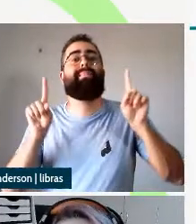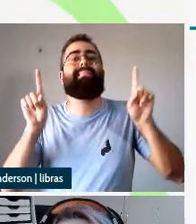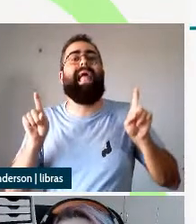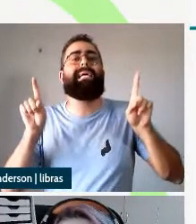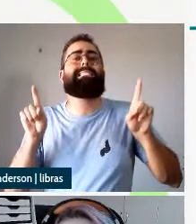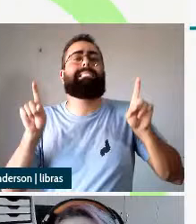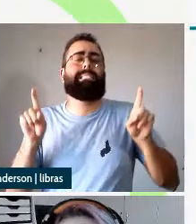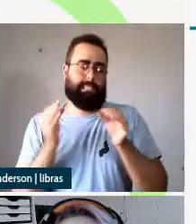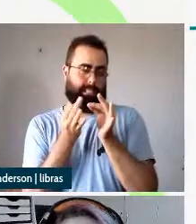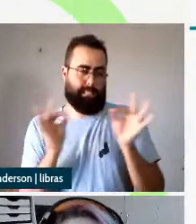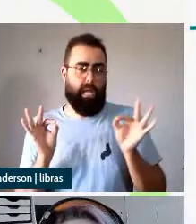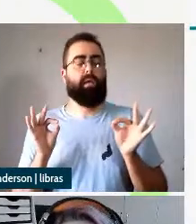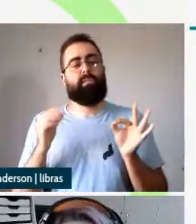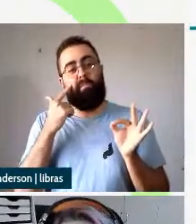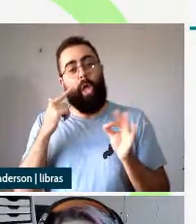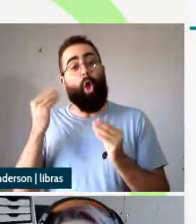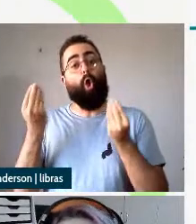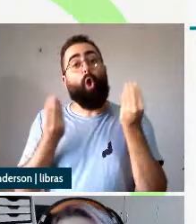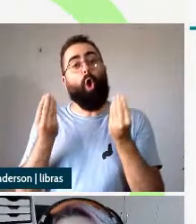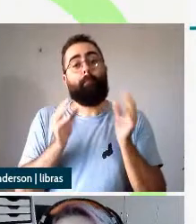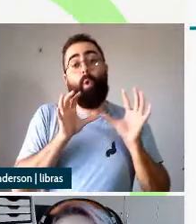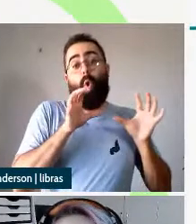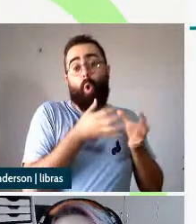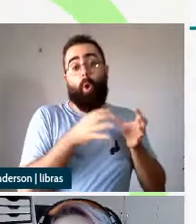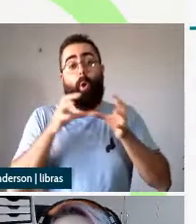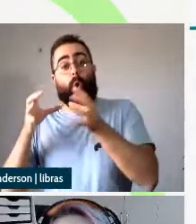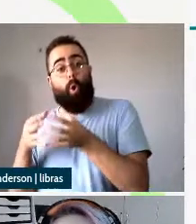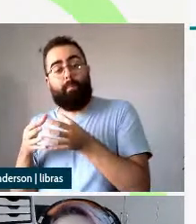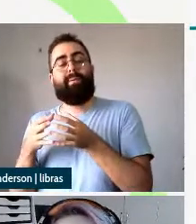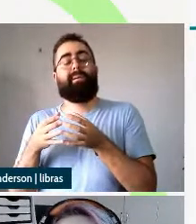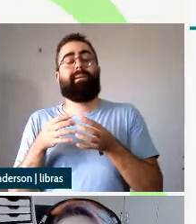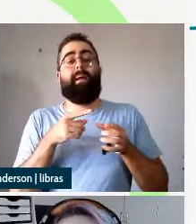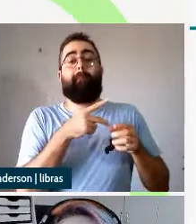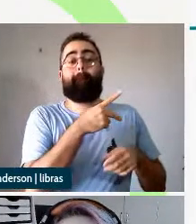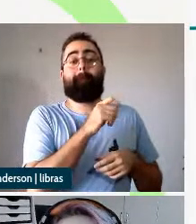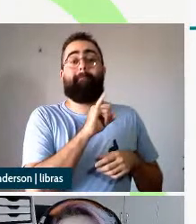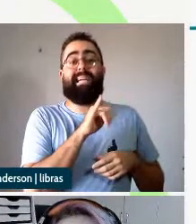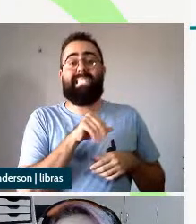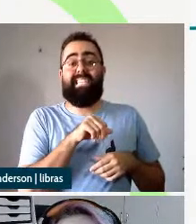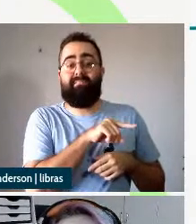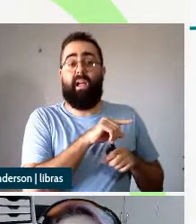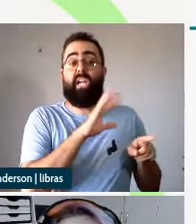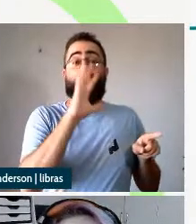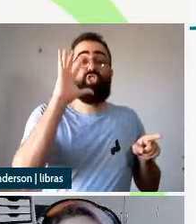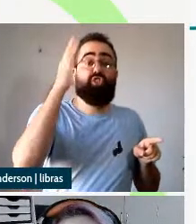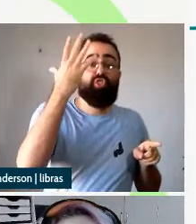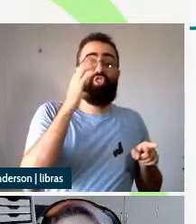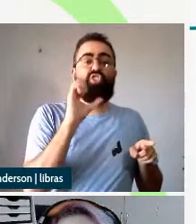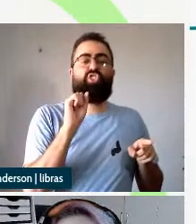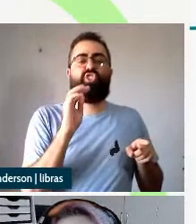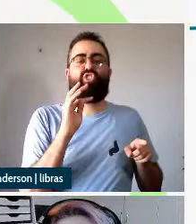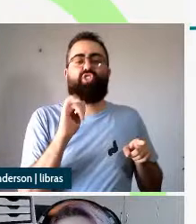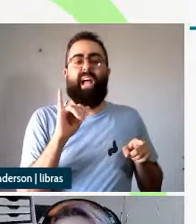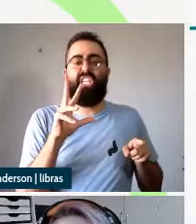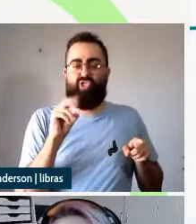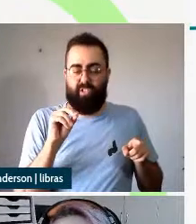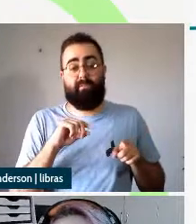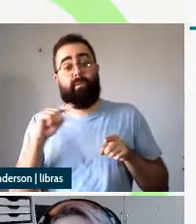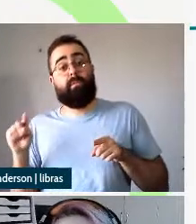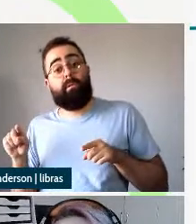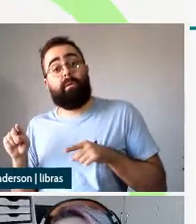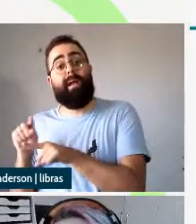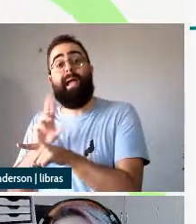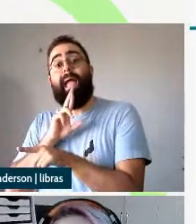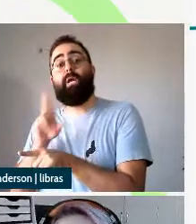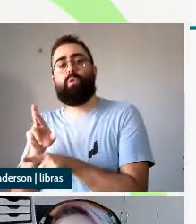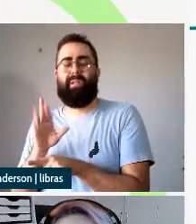dividir as passivas resultativas das estativas mas o PB não mostra muito bem essa diferença não fica